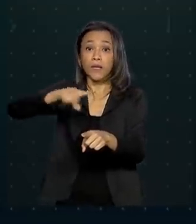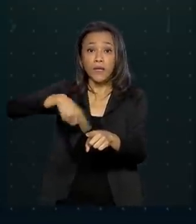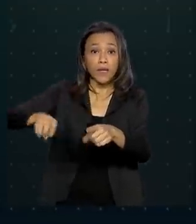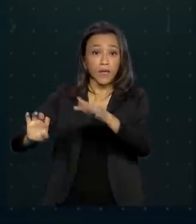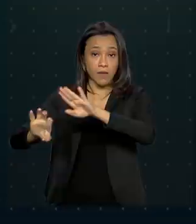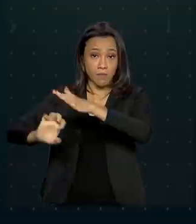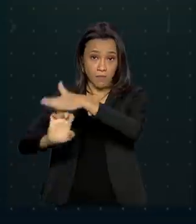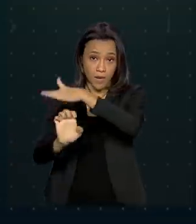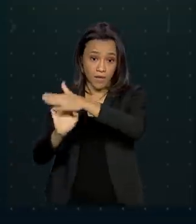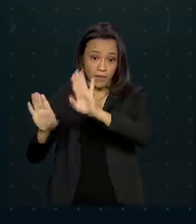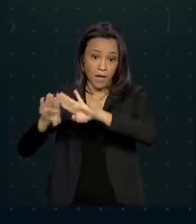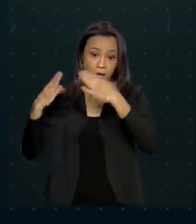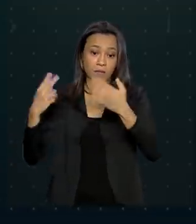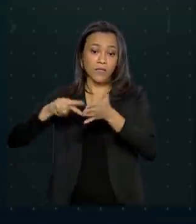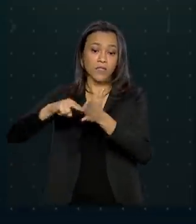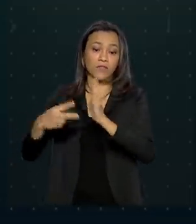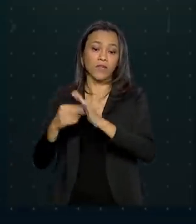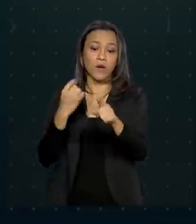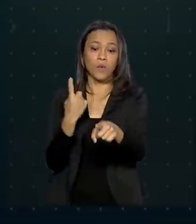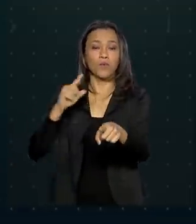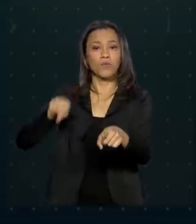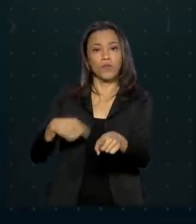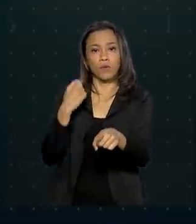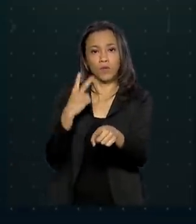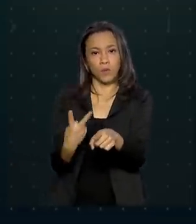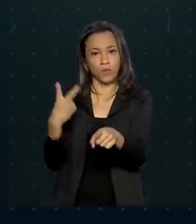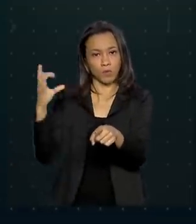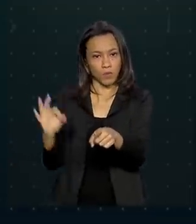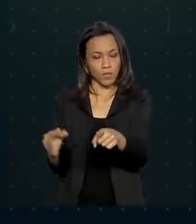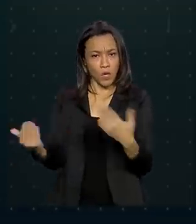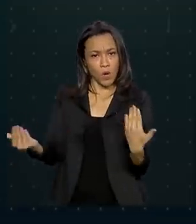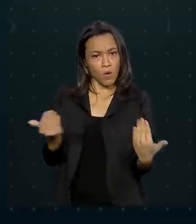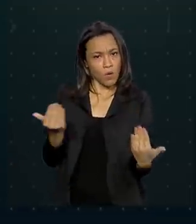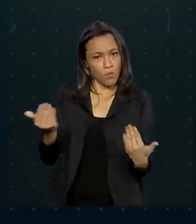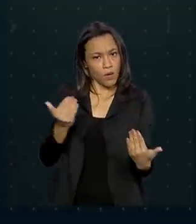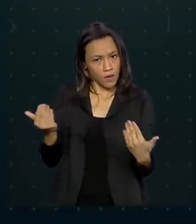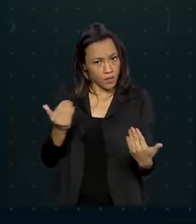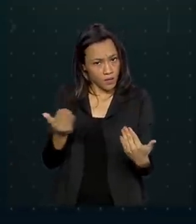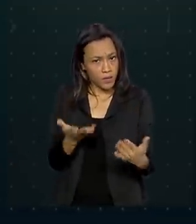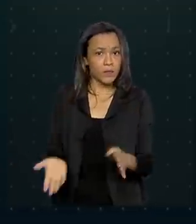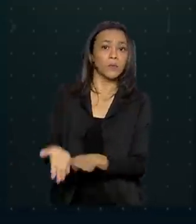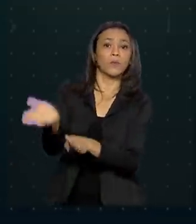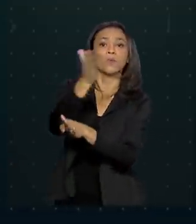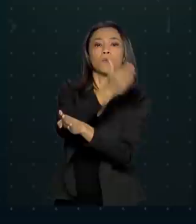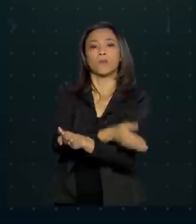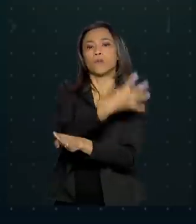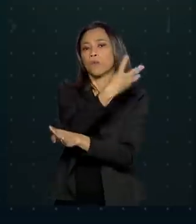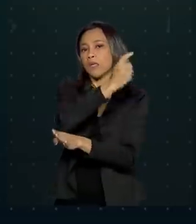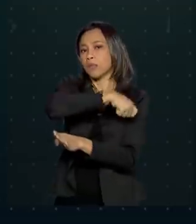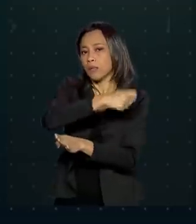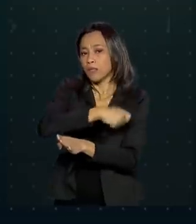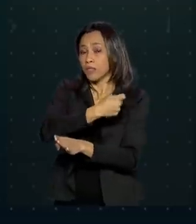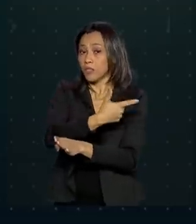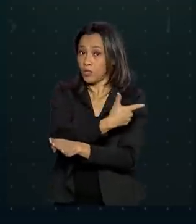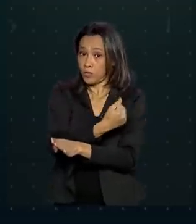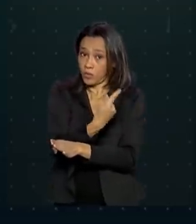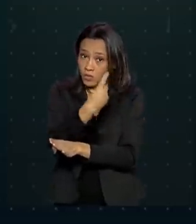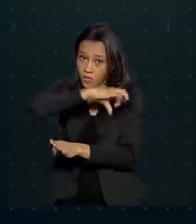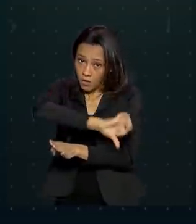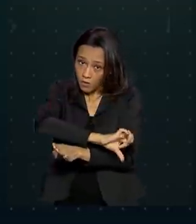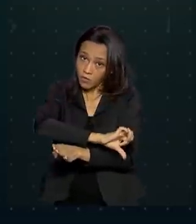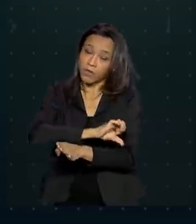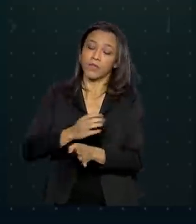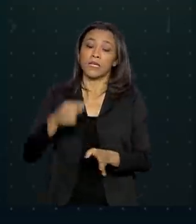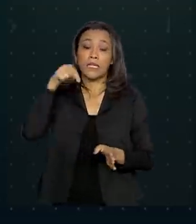um aumento de 1,2% em relação ao último quadrimestre de 2019. Neste